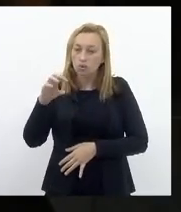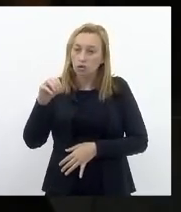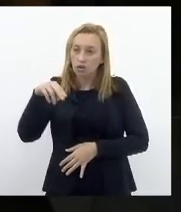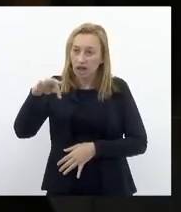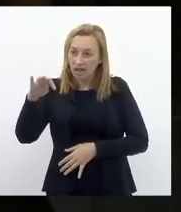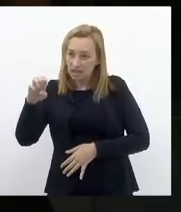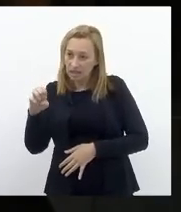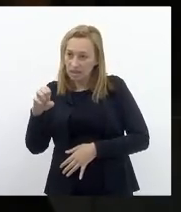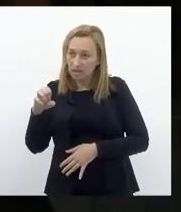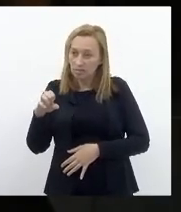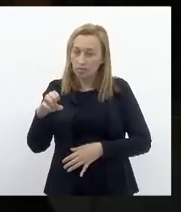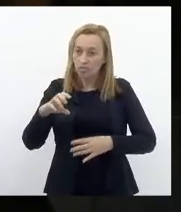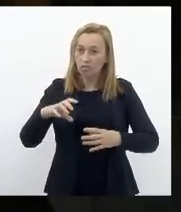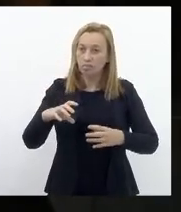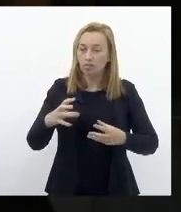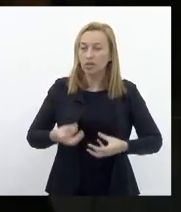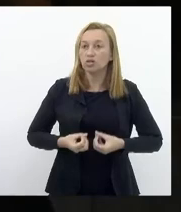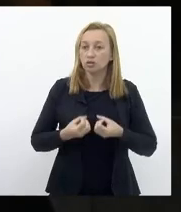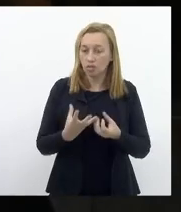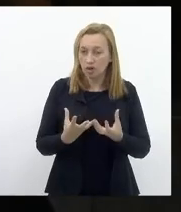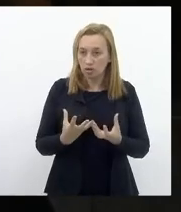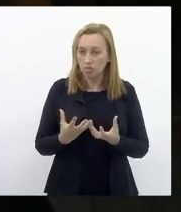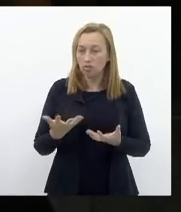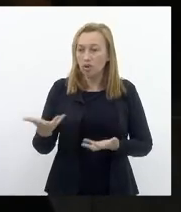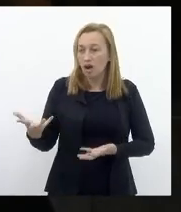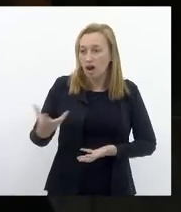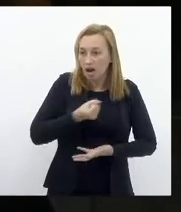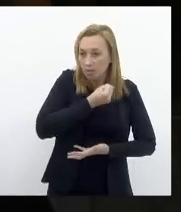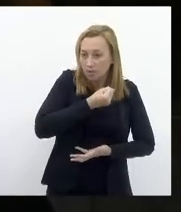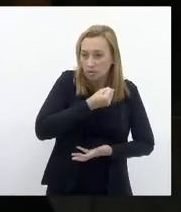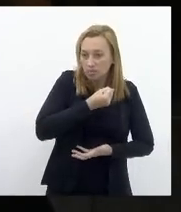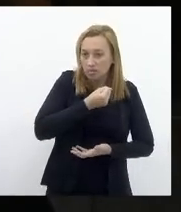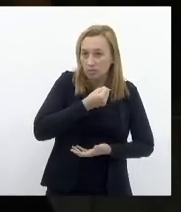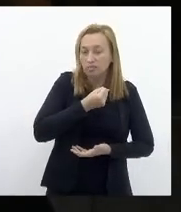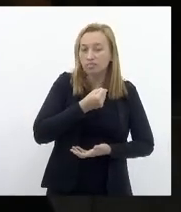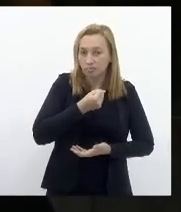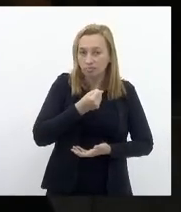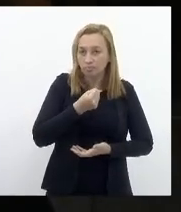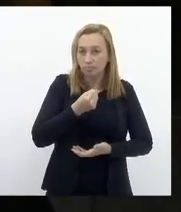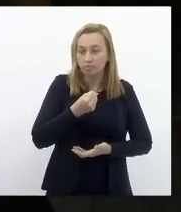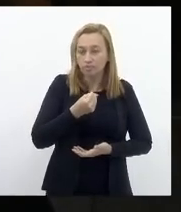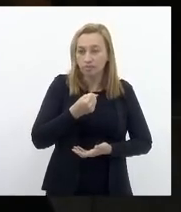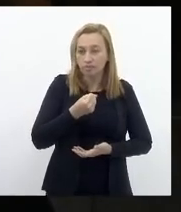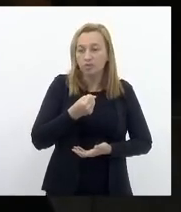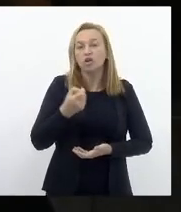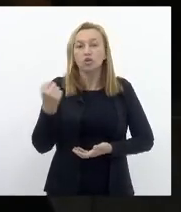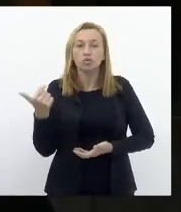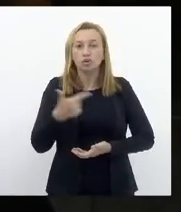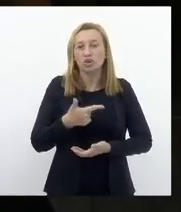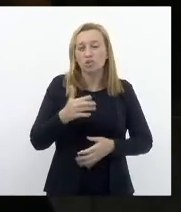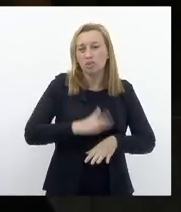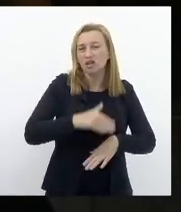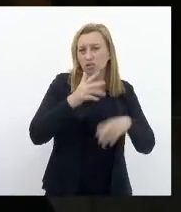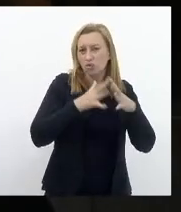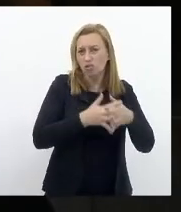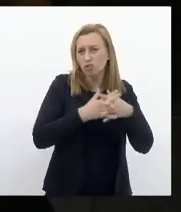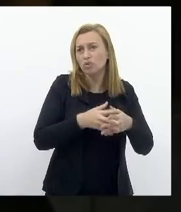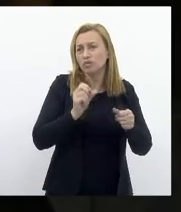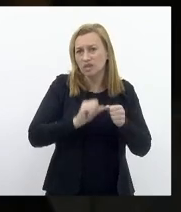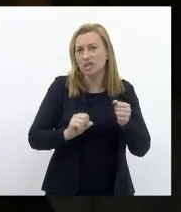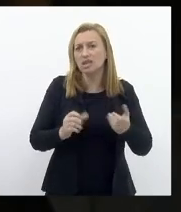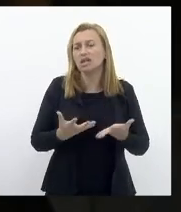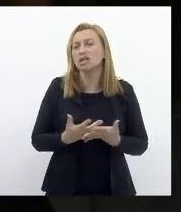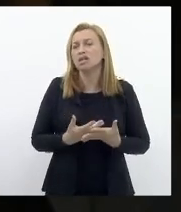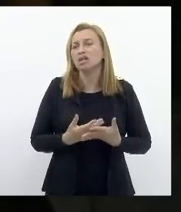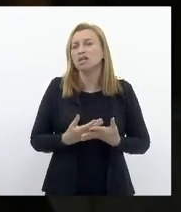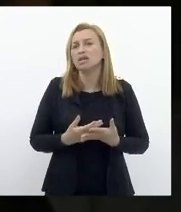doadores potenciais Exames mais rápidos Mais ágeis Cientificamente Abalizados Do que os exames Mais complexos de fazer E